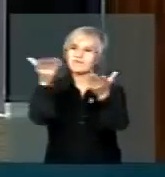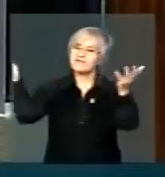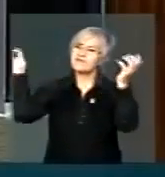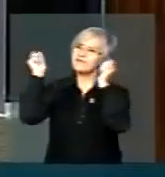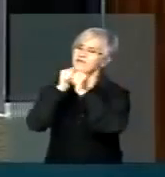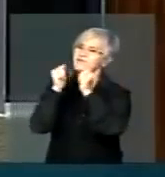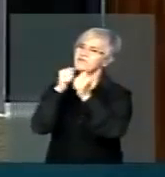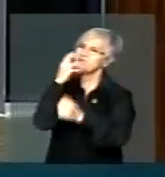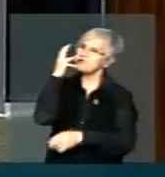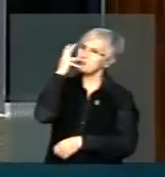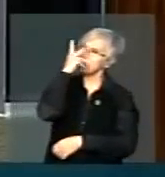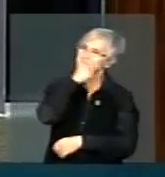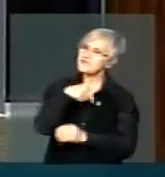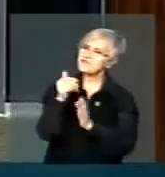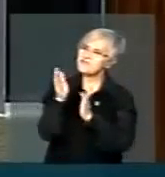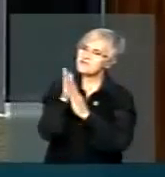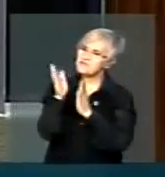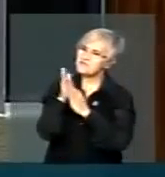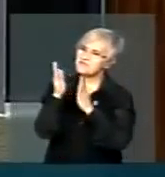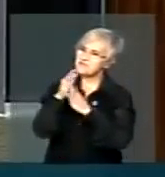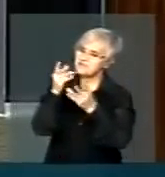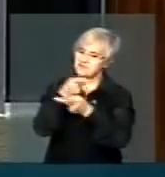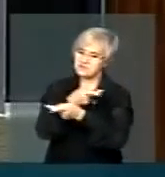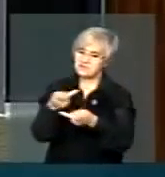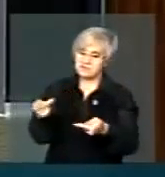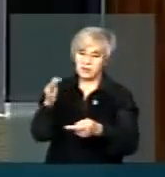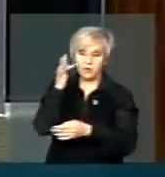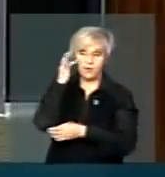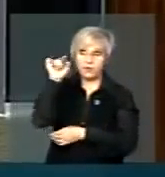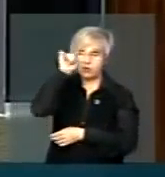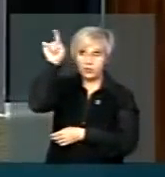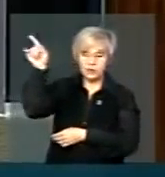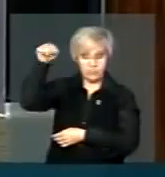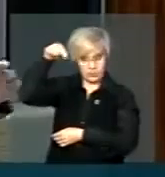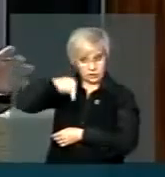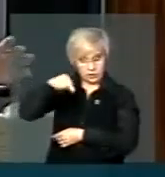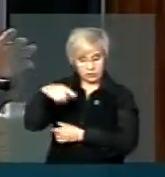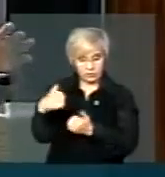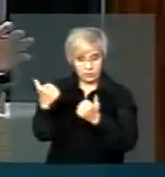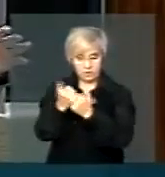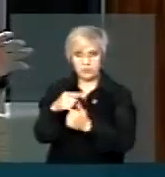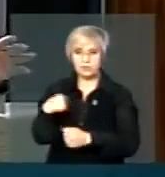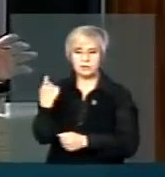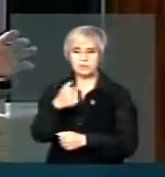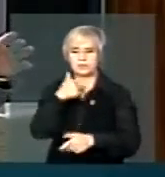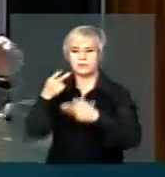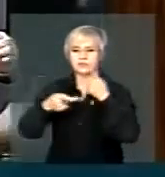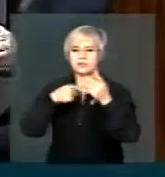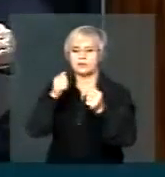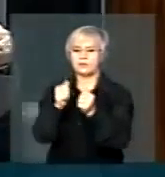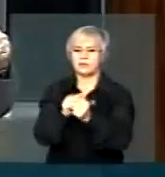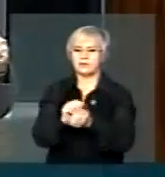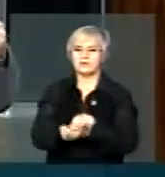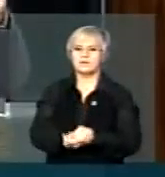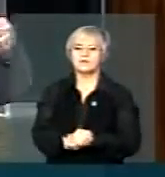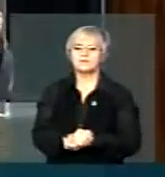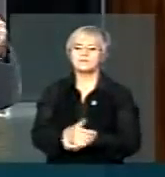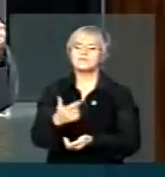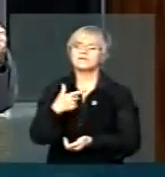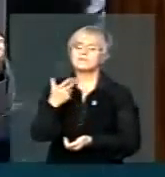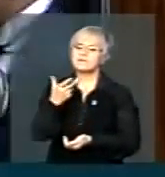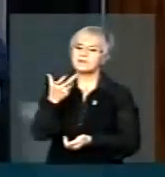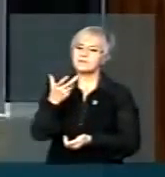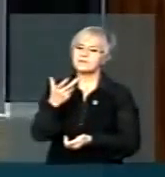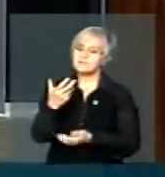encarnada, bonita aí, parabéns. Futuramente vocês vão estar aqui em nossos lugares. Então eu quero dizer que tive a